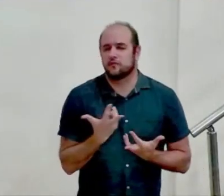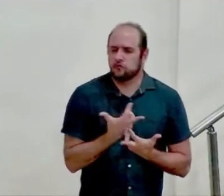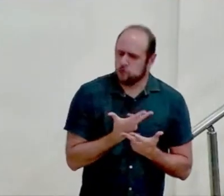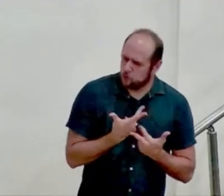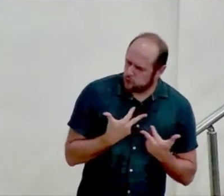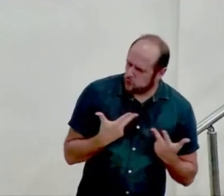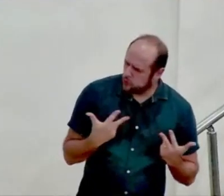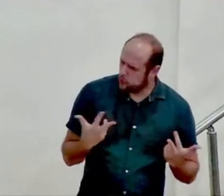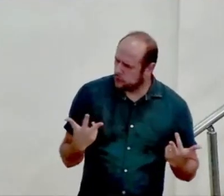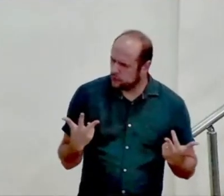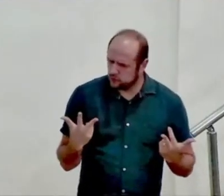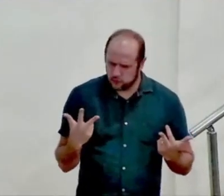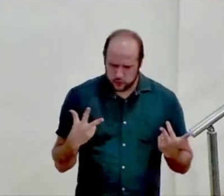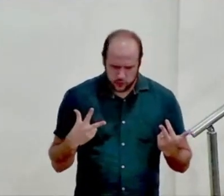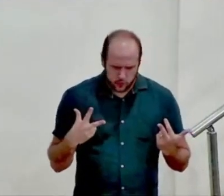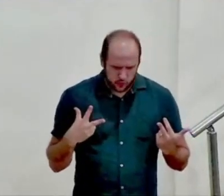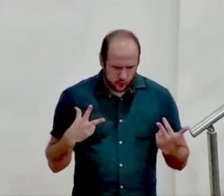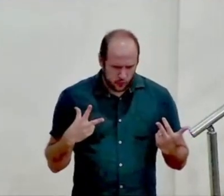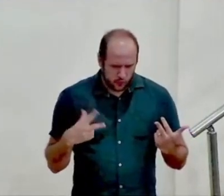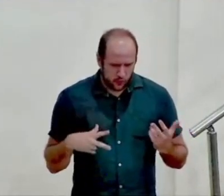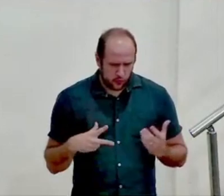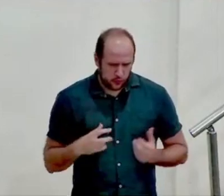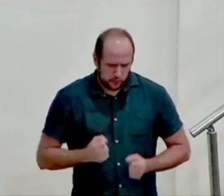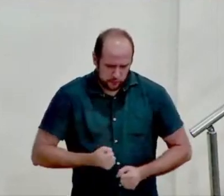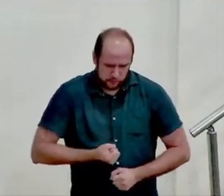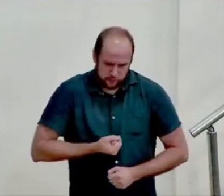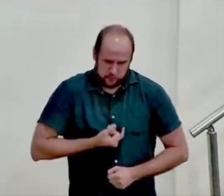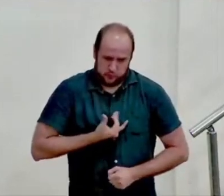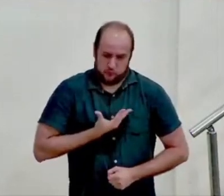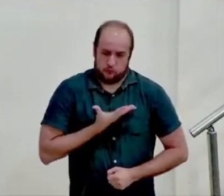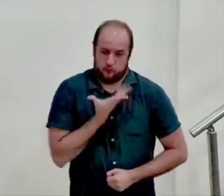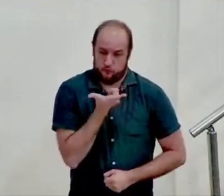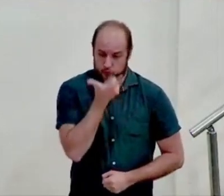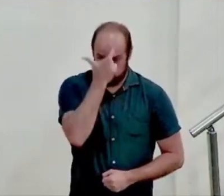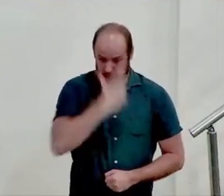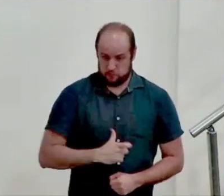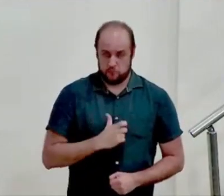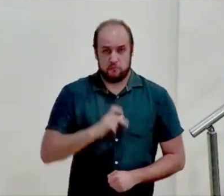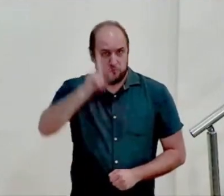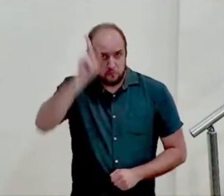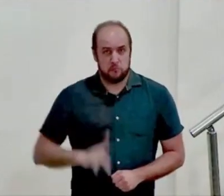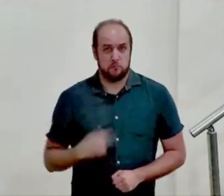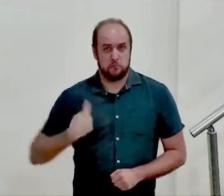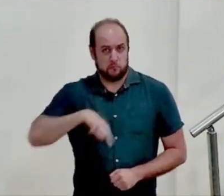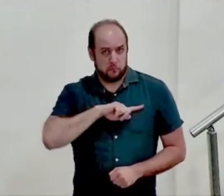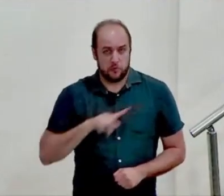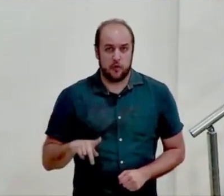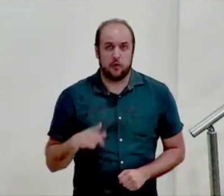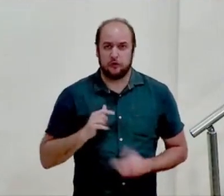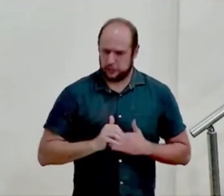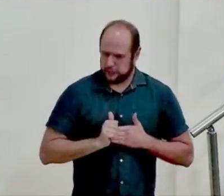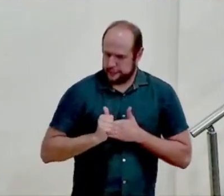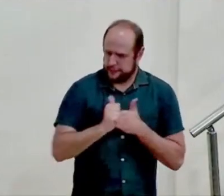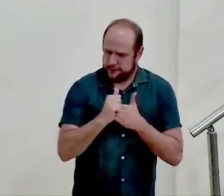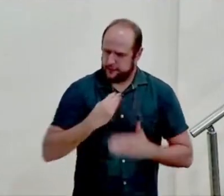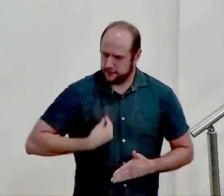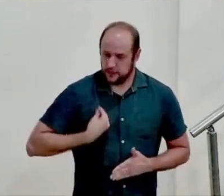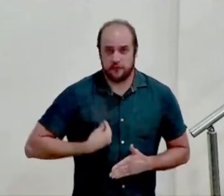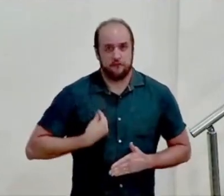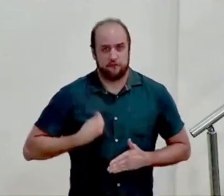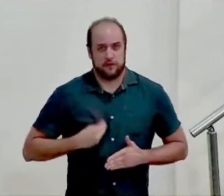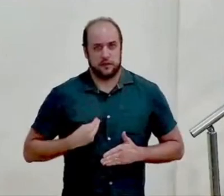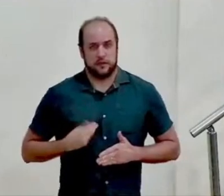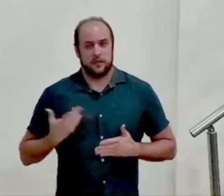que é o núcleo causal da nossa personalidade aquilo que nos governa aquilo que nos direciona aquilo que faz